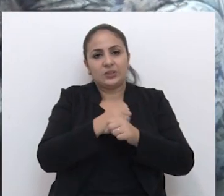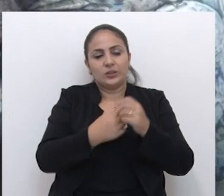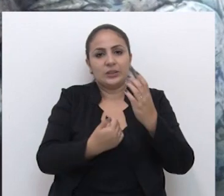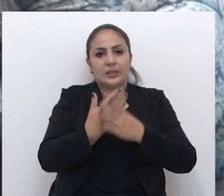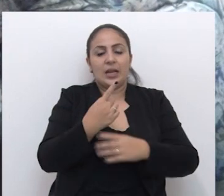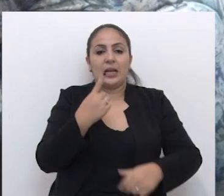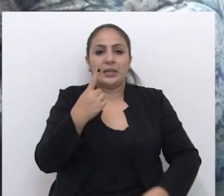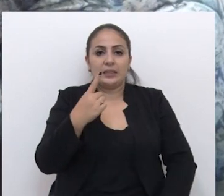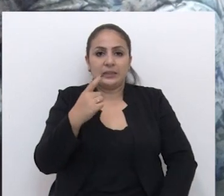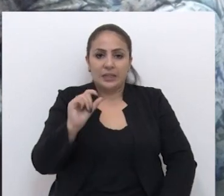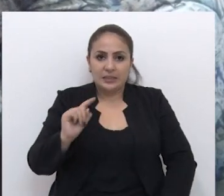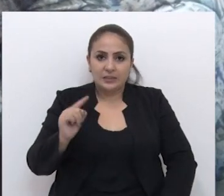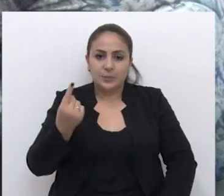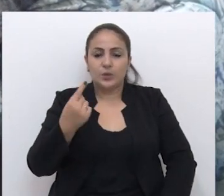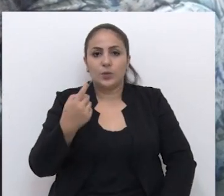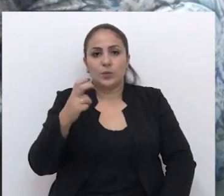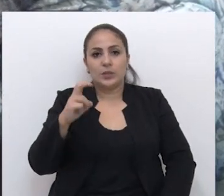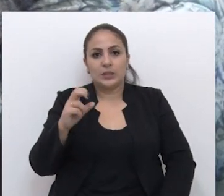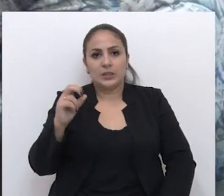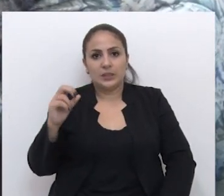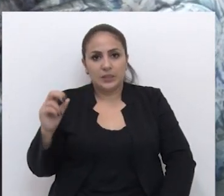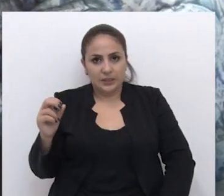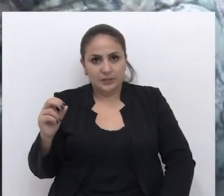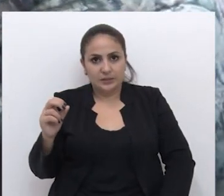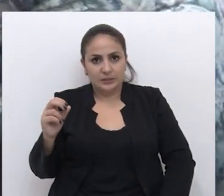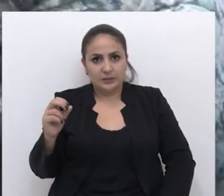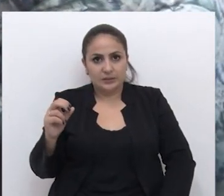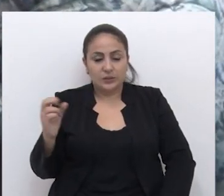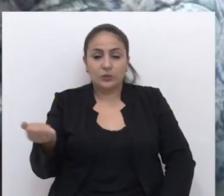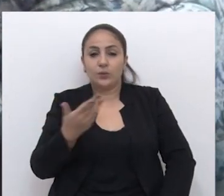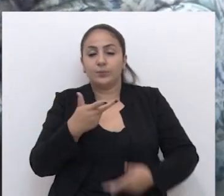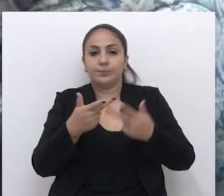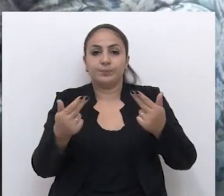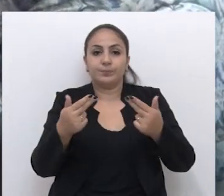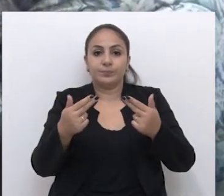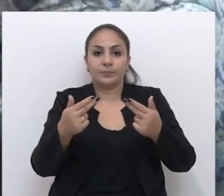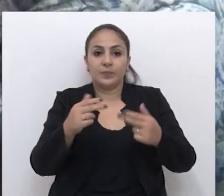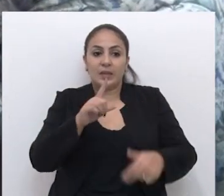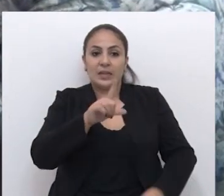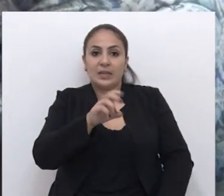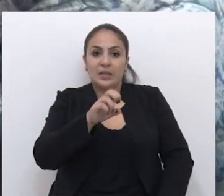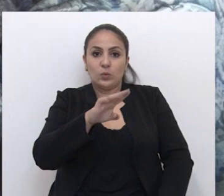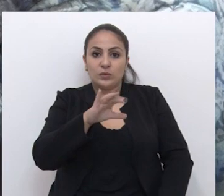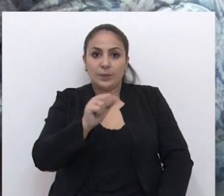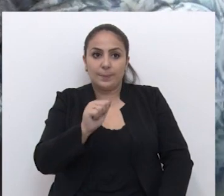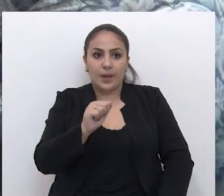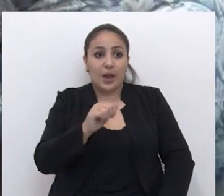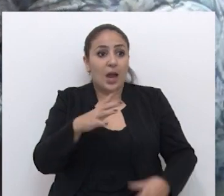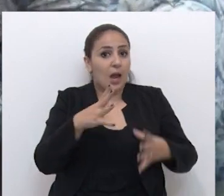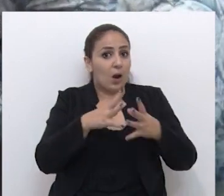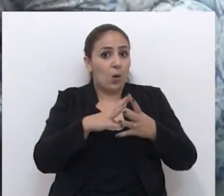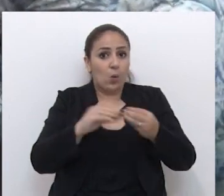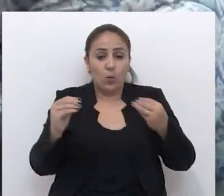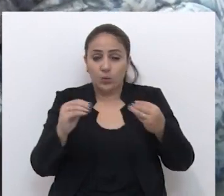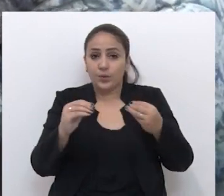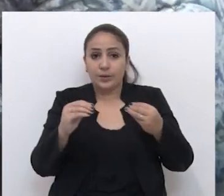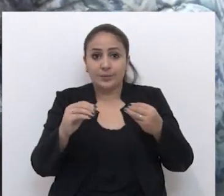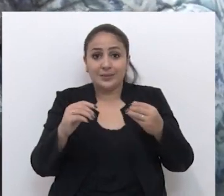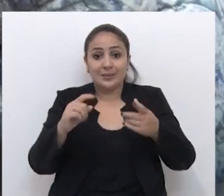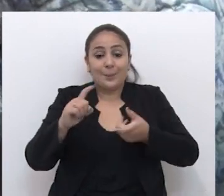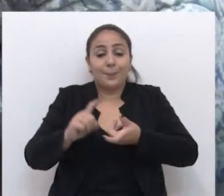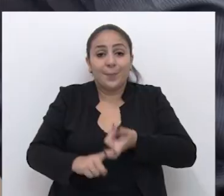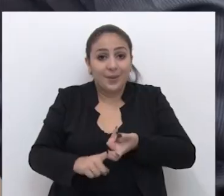surgem 10.500 novos casos de leucemia no país. A cura depende do transplante de medula 100%